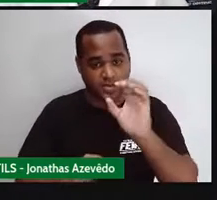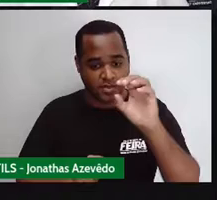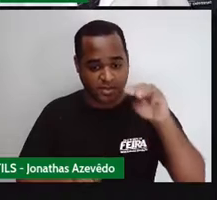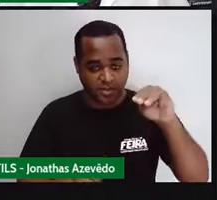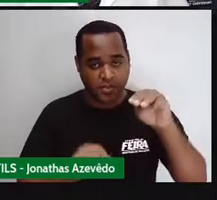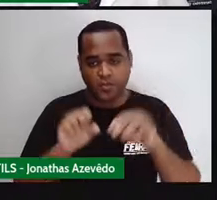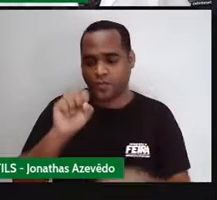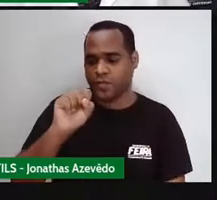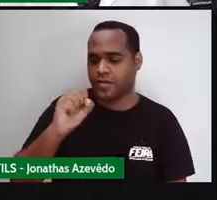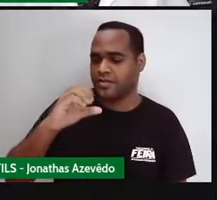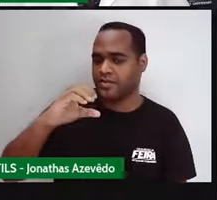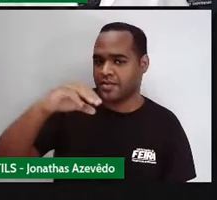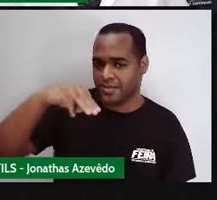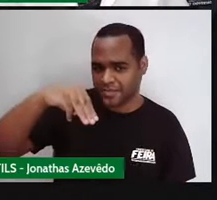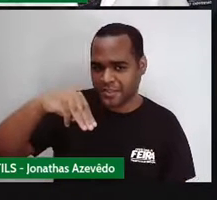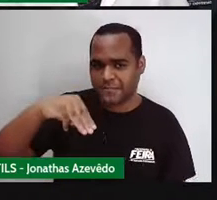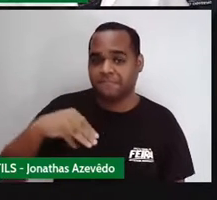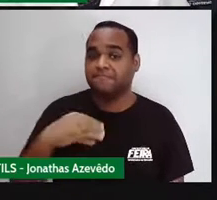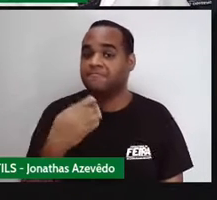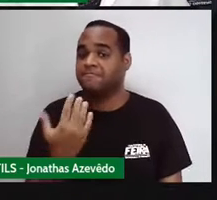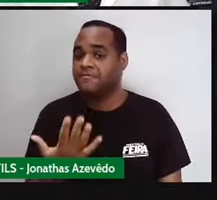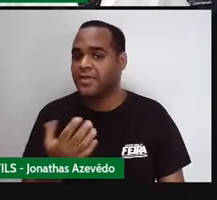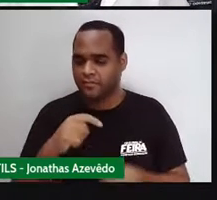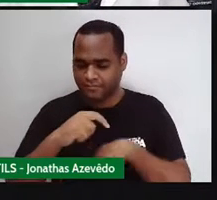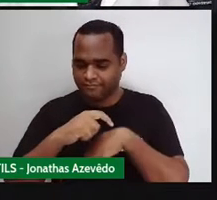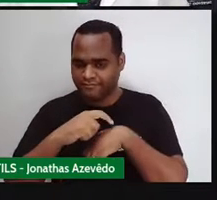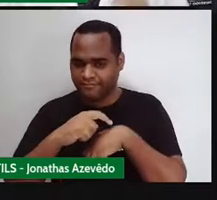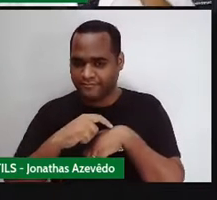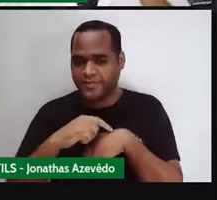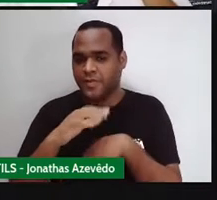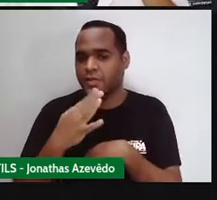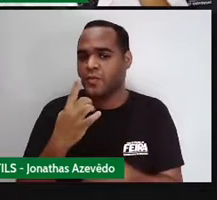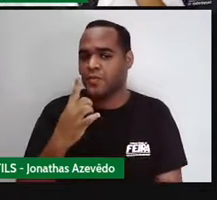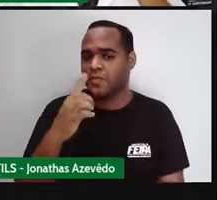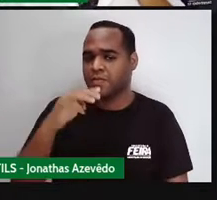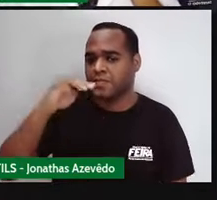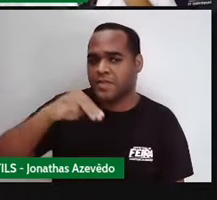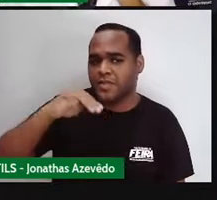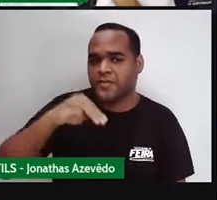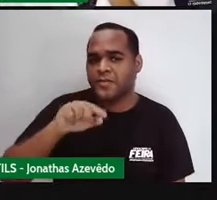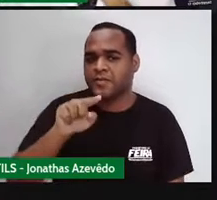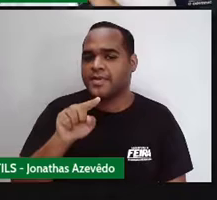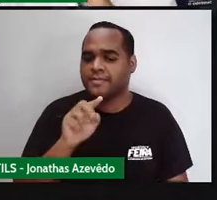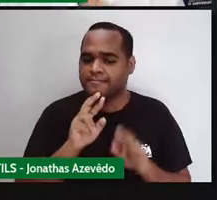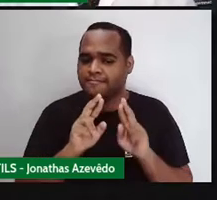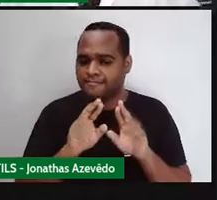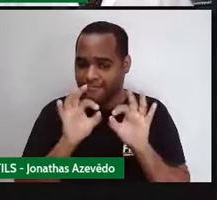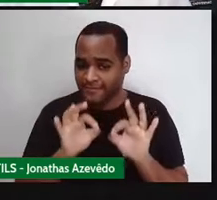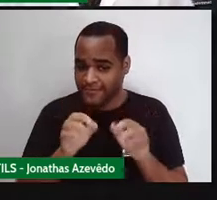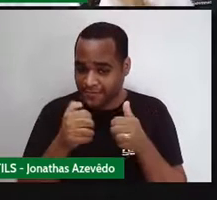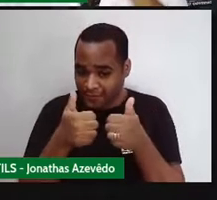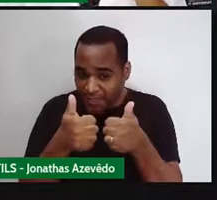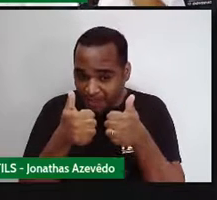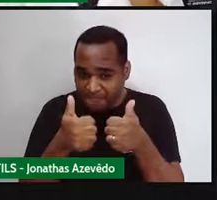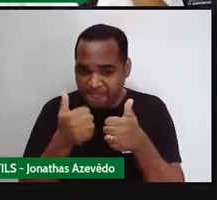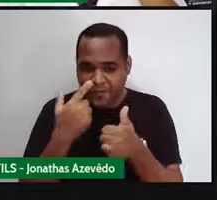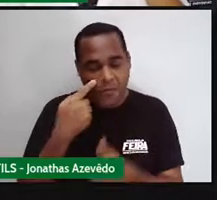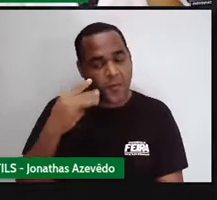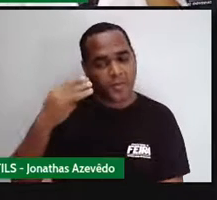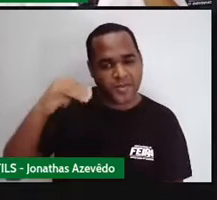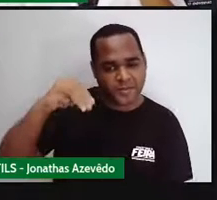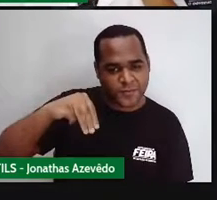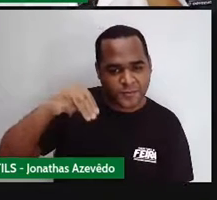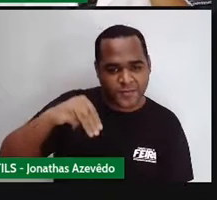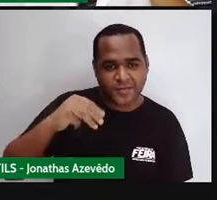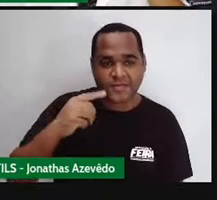oito. Tá? Então, eu vou te dar um minutinho pra você fazer isso. Tá? Um minutinho